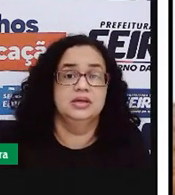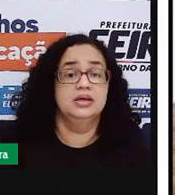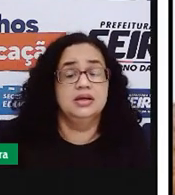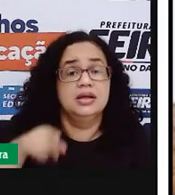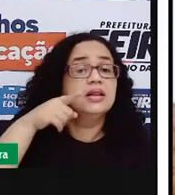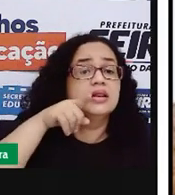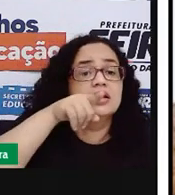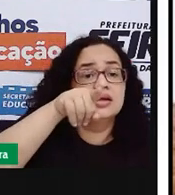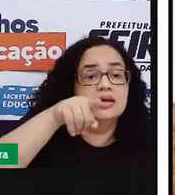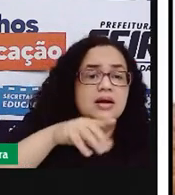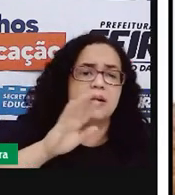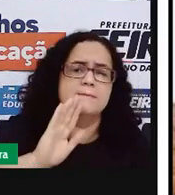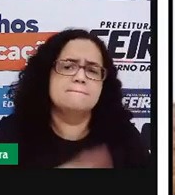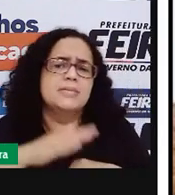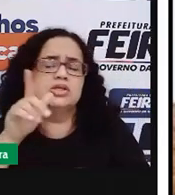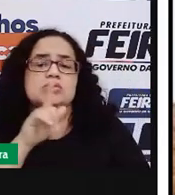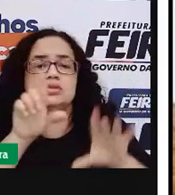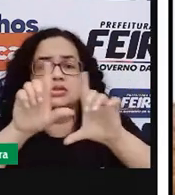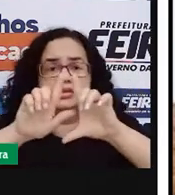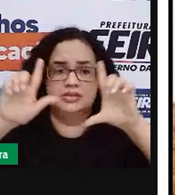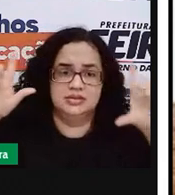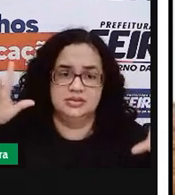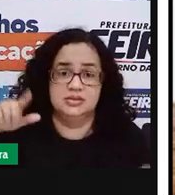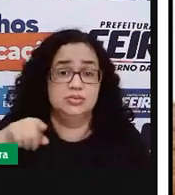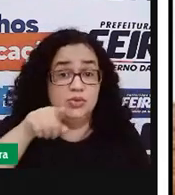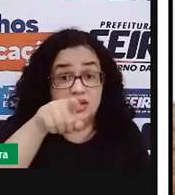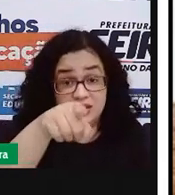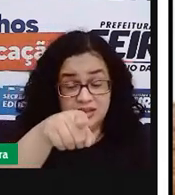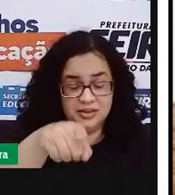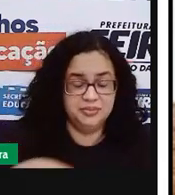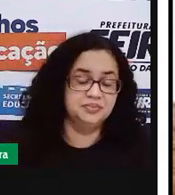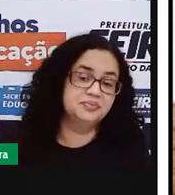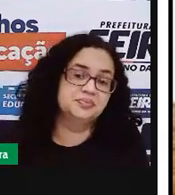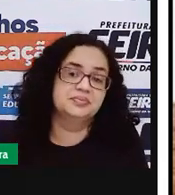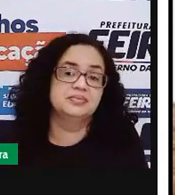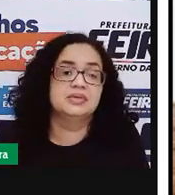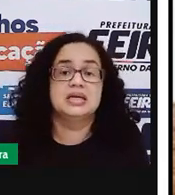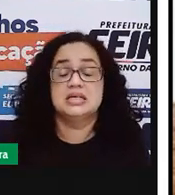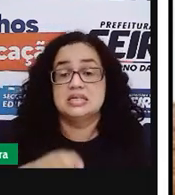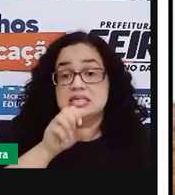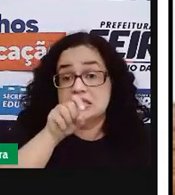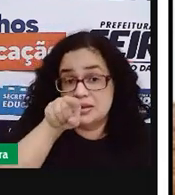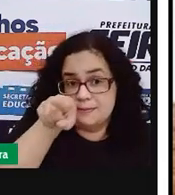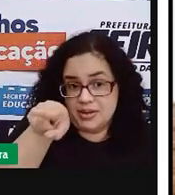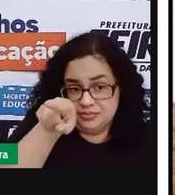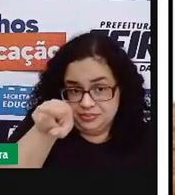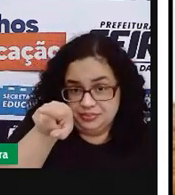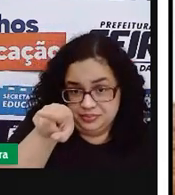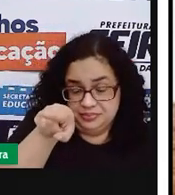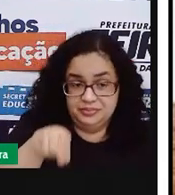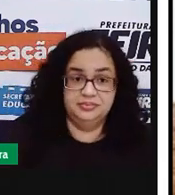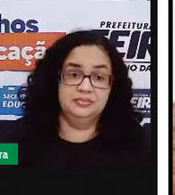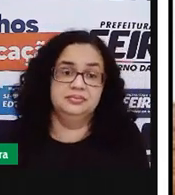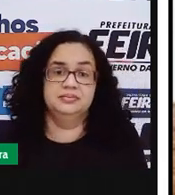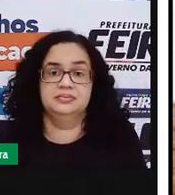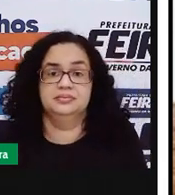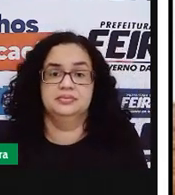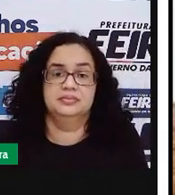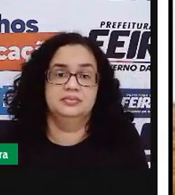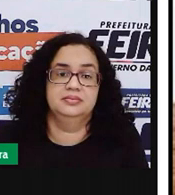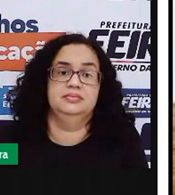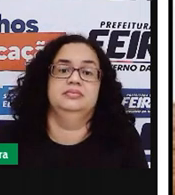Aqui, mais dois cartazes. Red Bull te dá asas e, se é buyer, é bom.